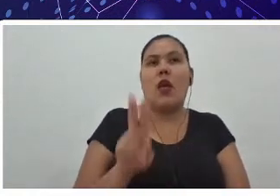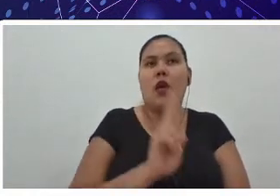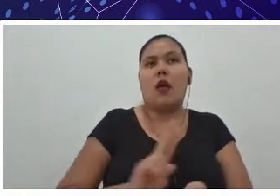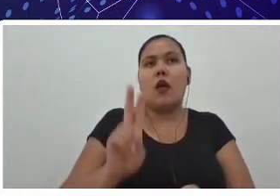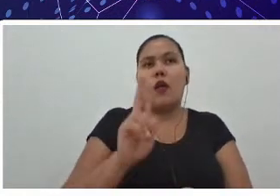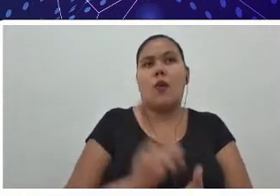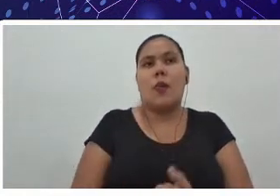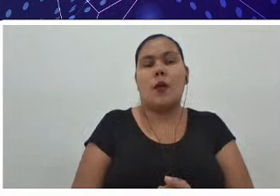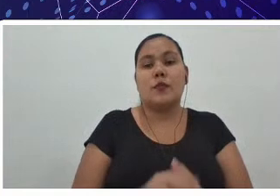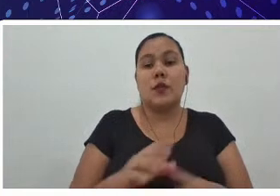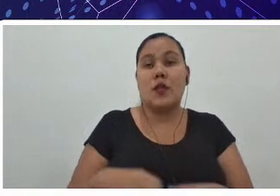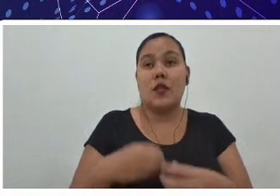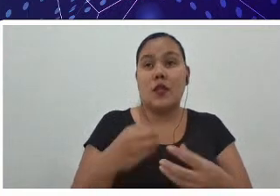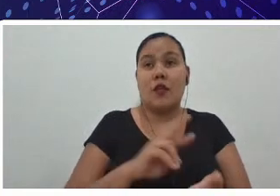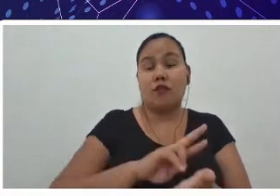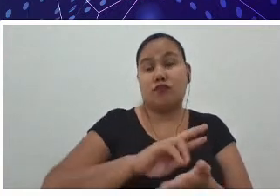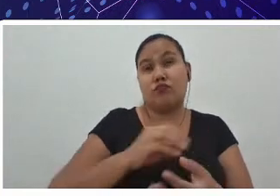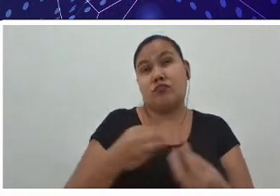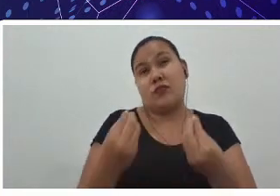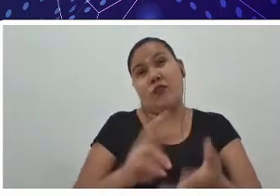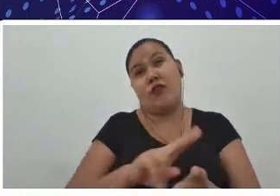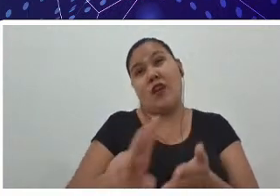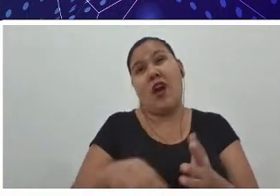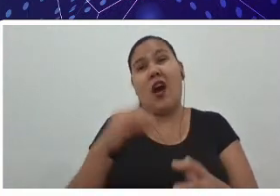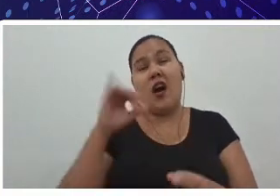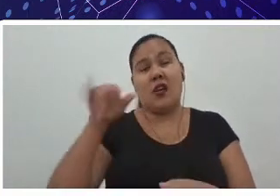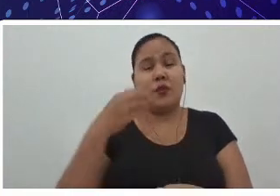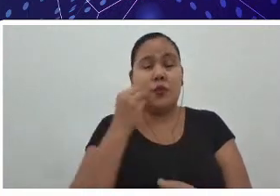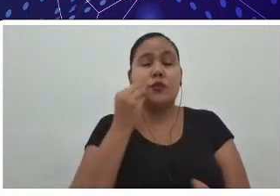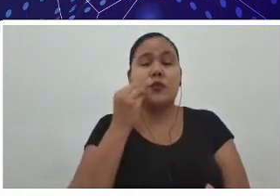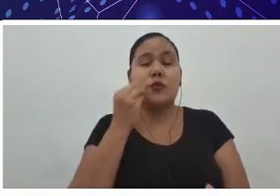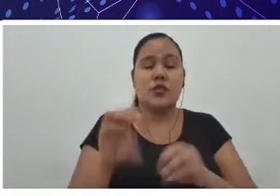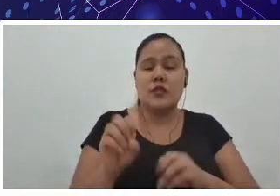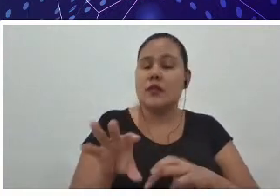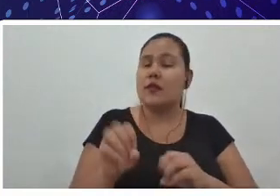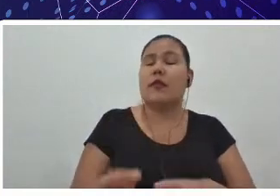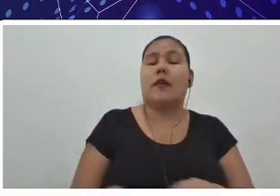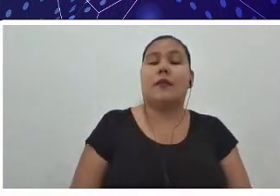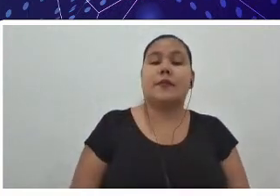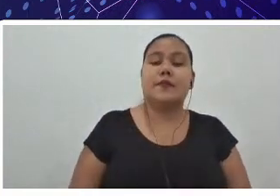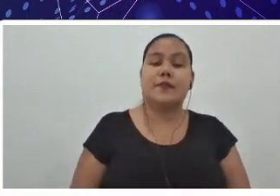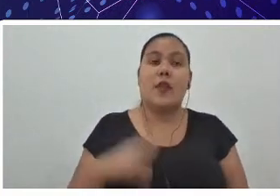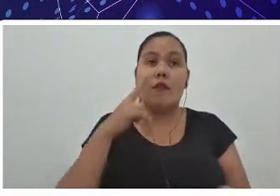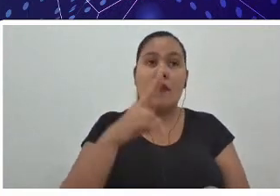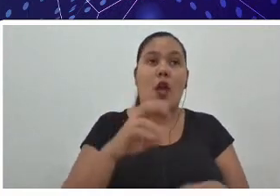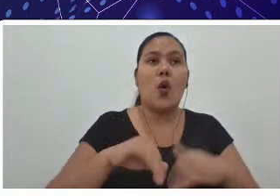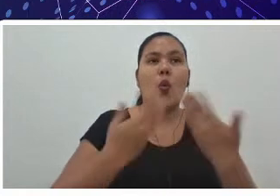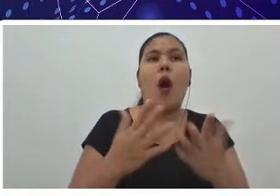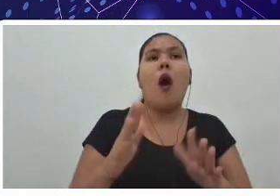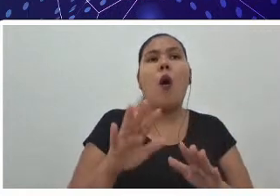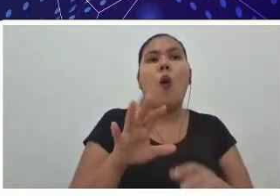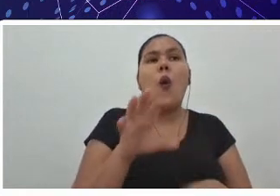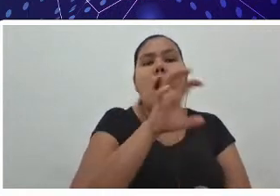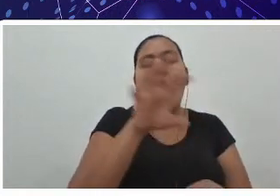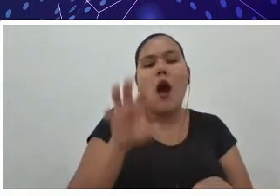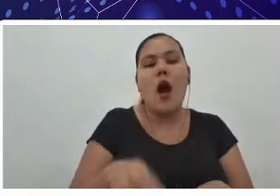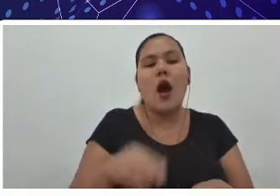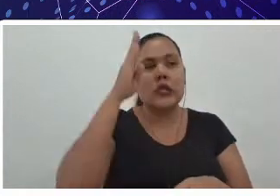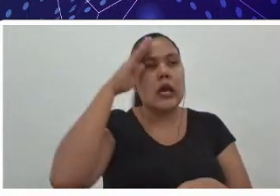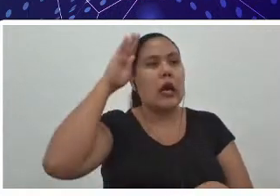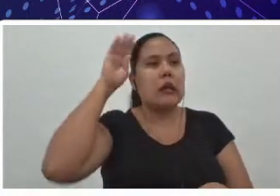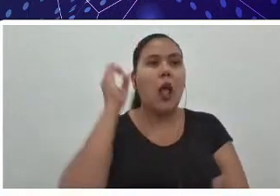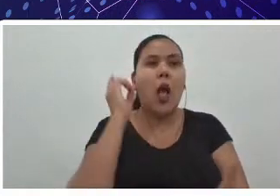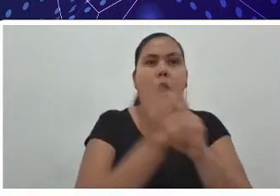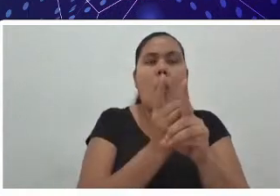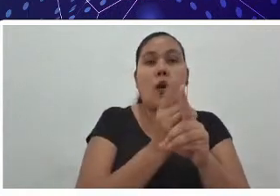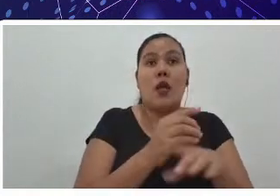dessas oportunidades de ensinar, em ver quais áreas acadêmicas eu me encontraria, e eu me encontrei em